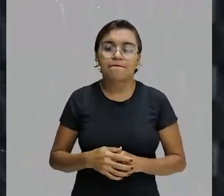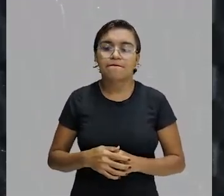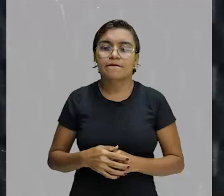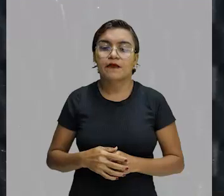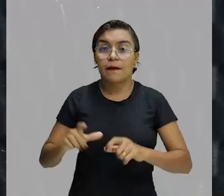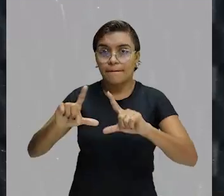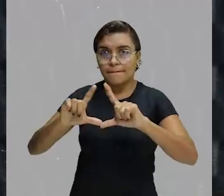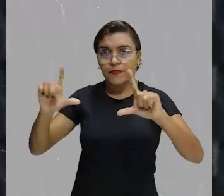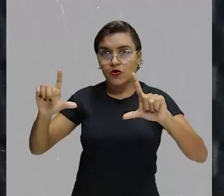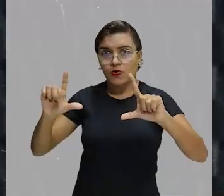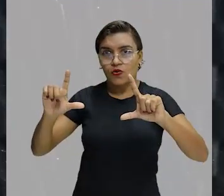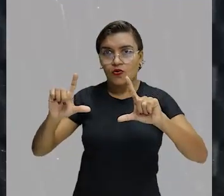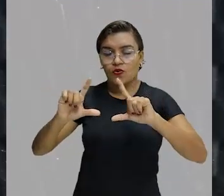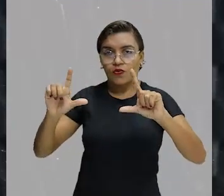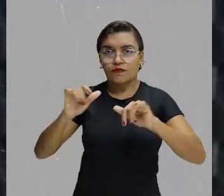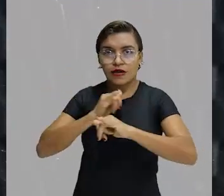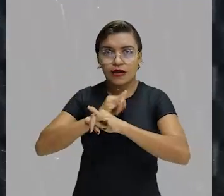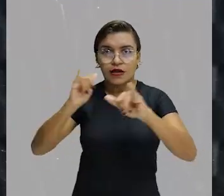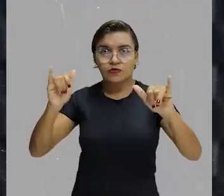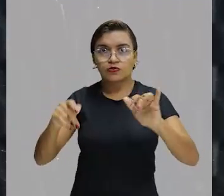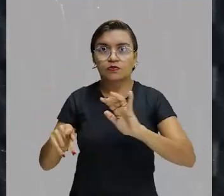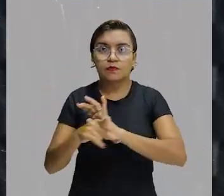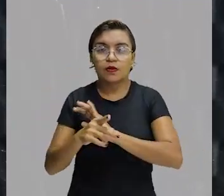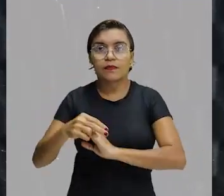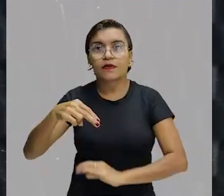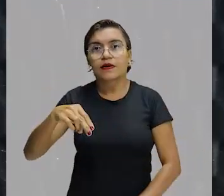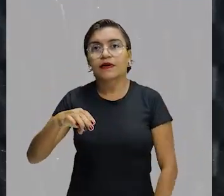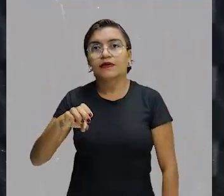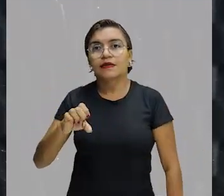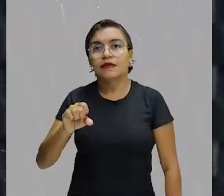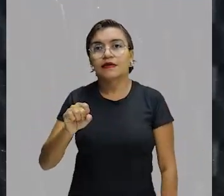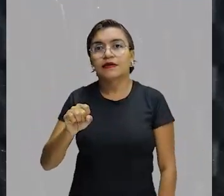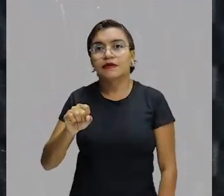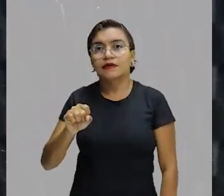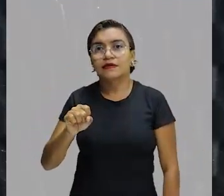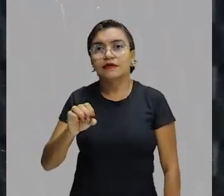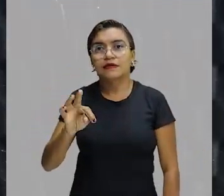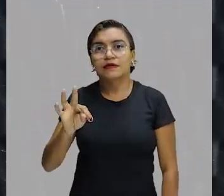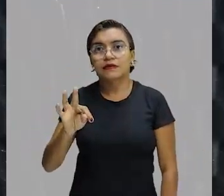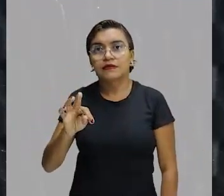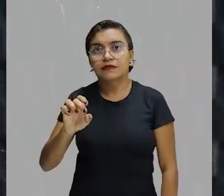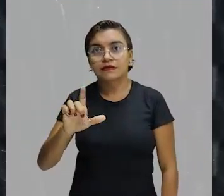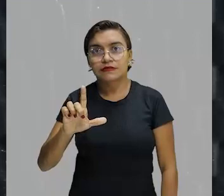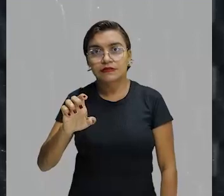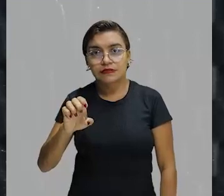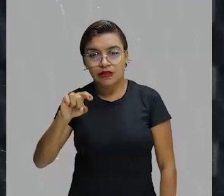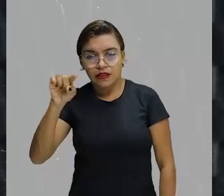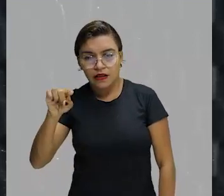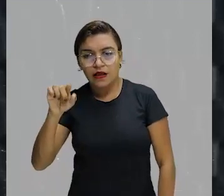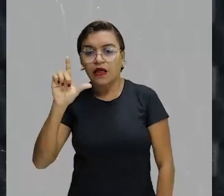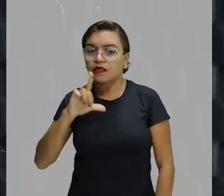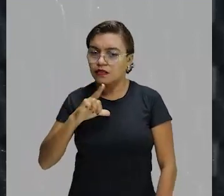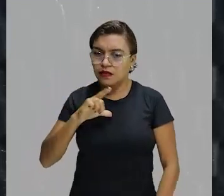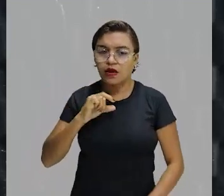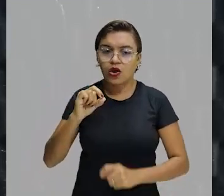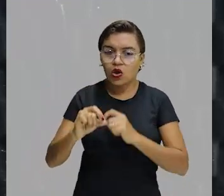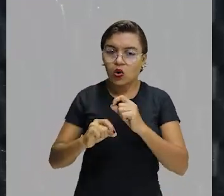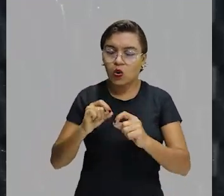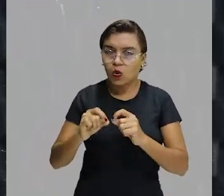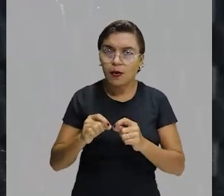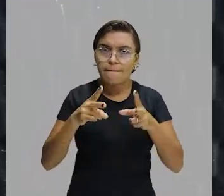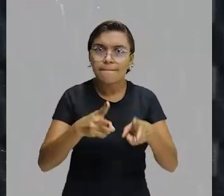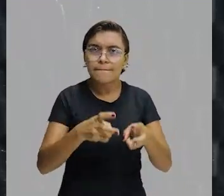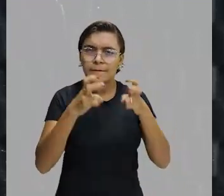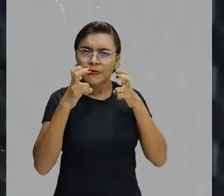ambiguidade que ela é proposital. Ela tem esse recurso para chamar a atenção do